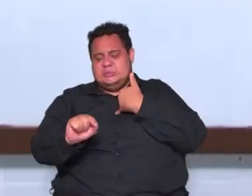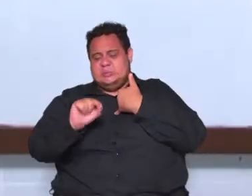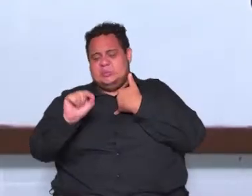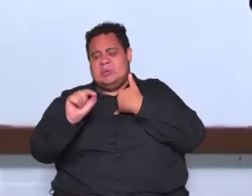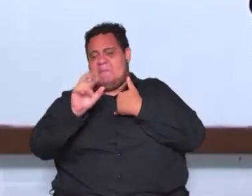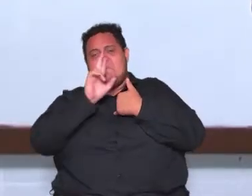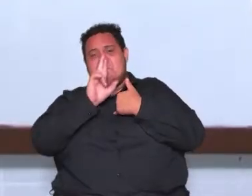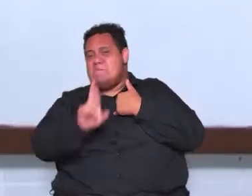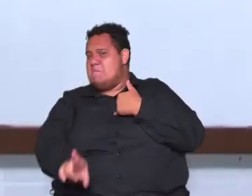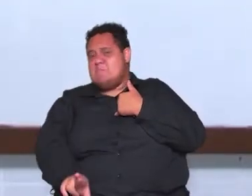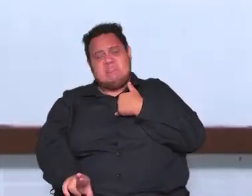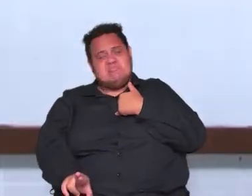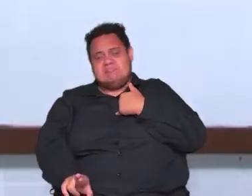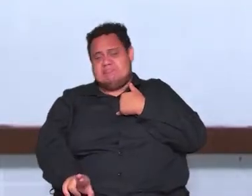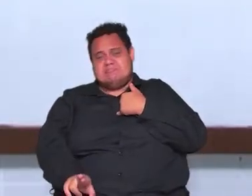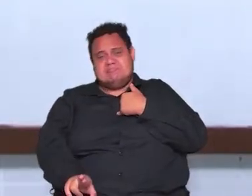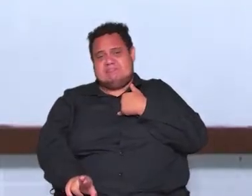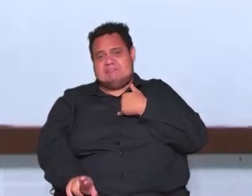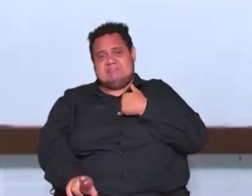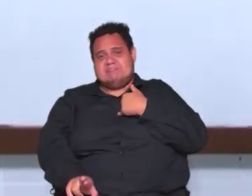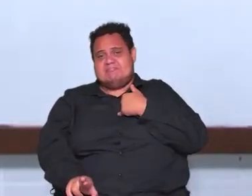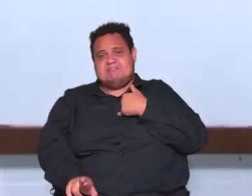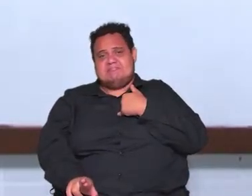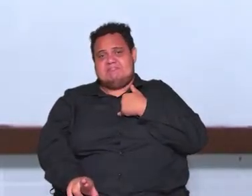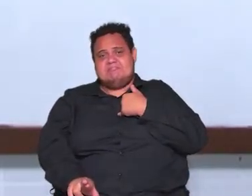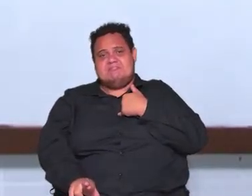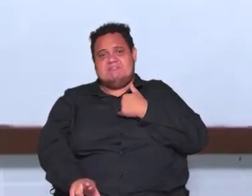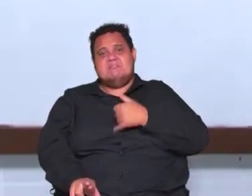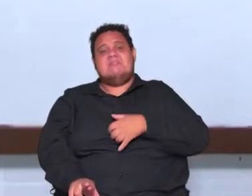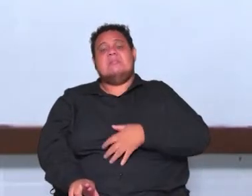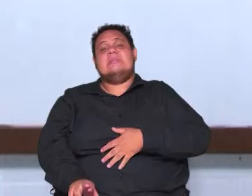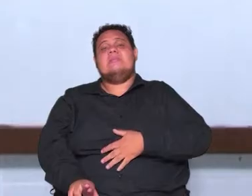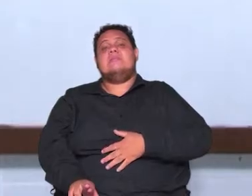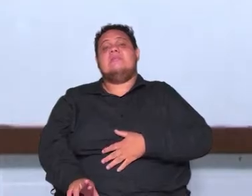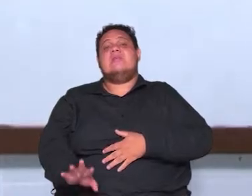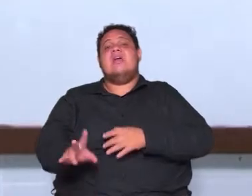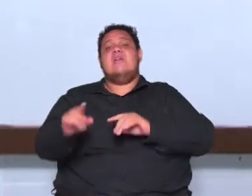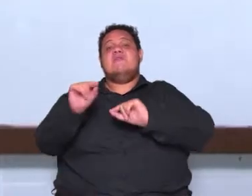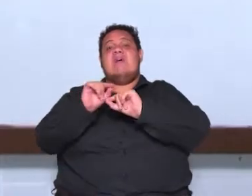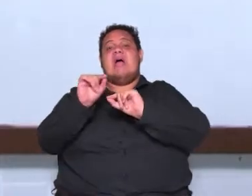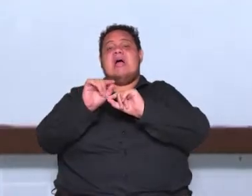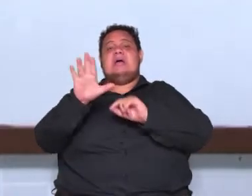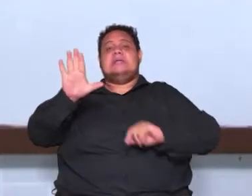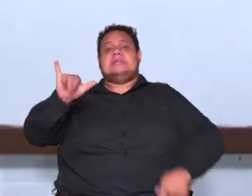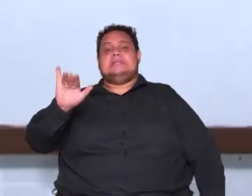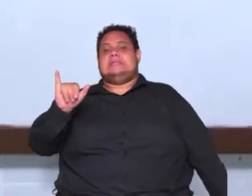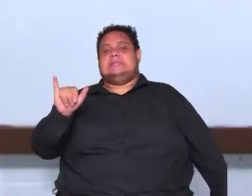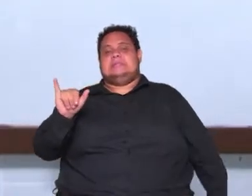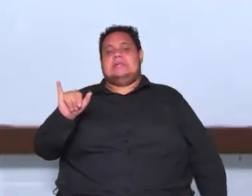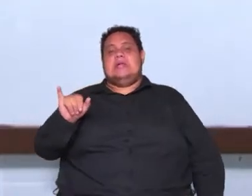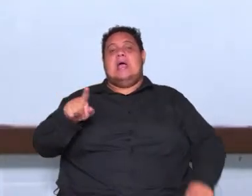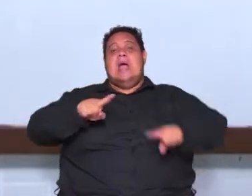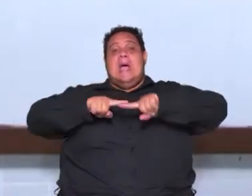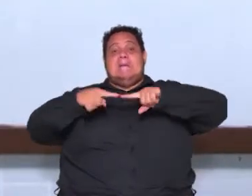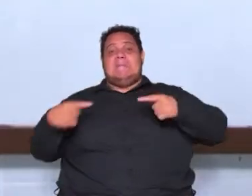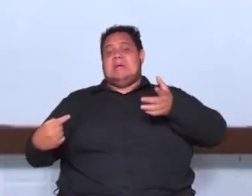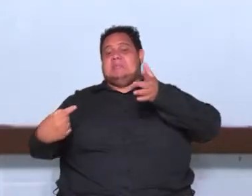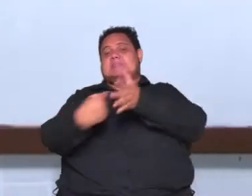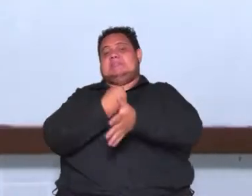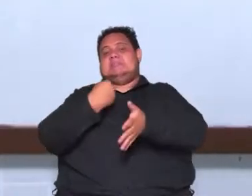respostas que faz a ciência mas sim as